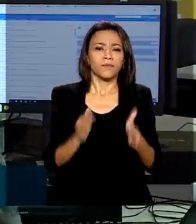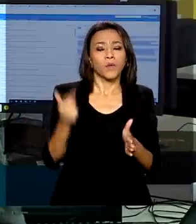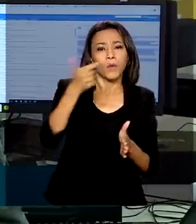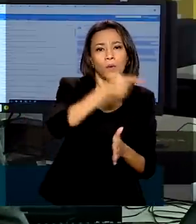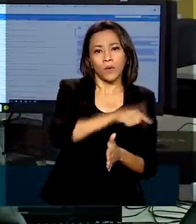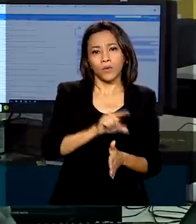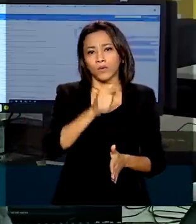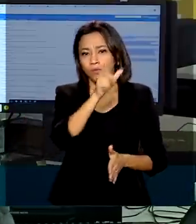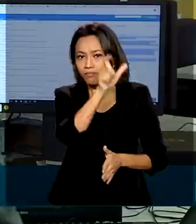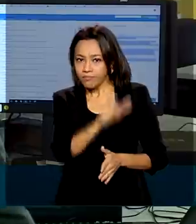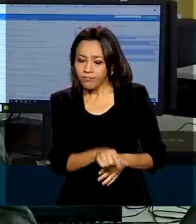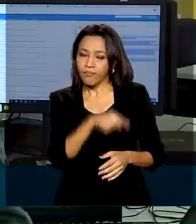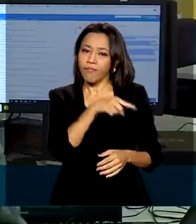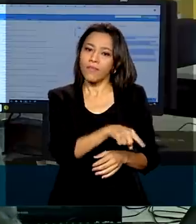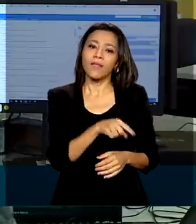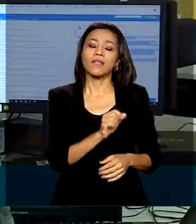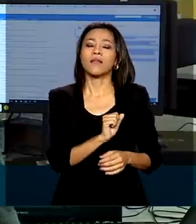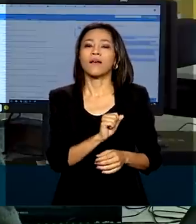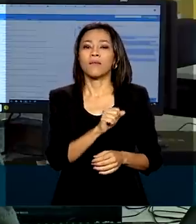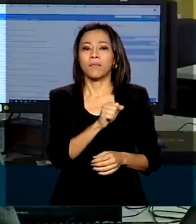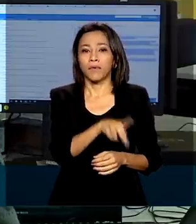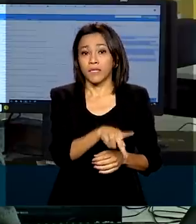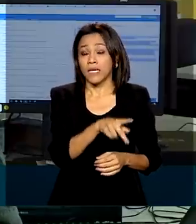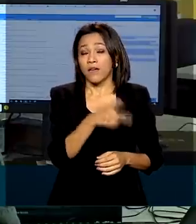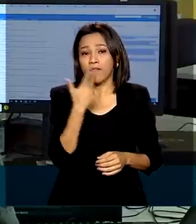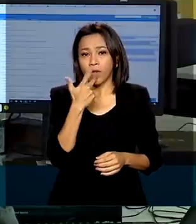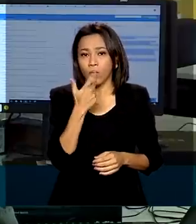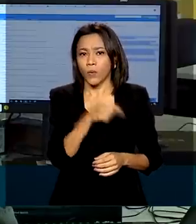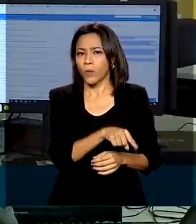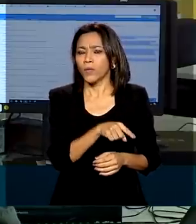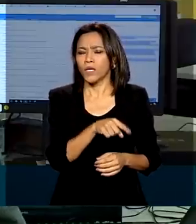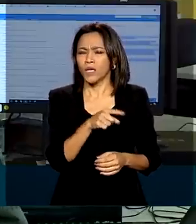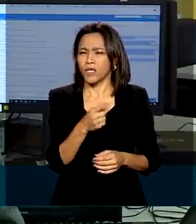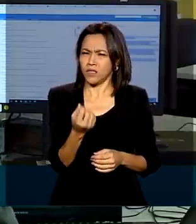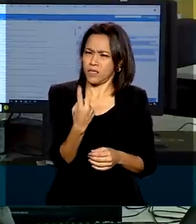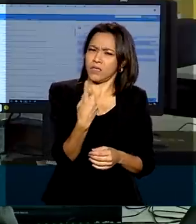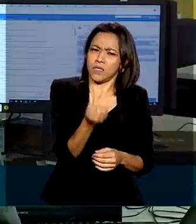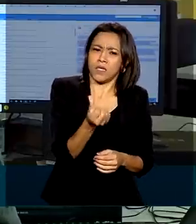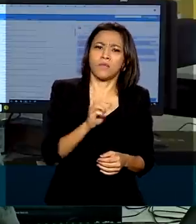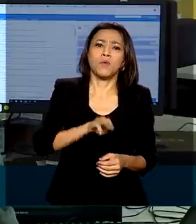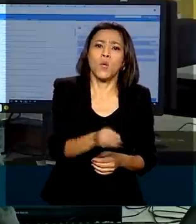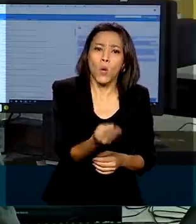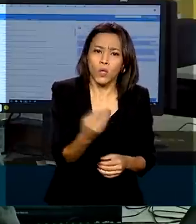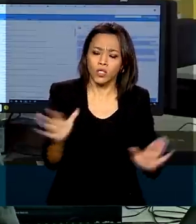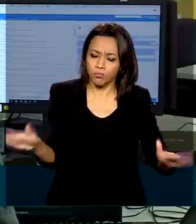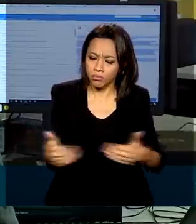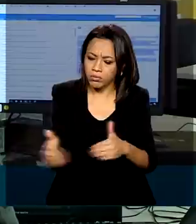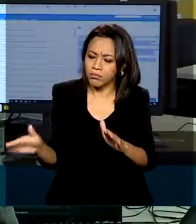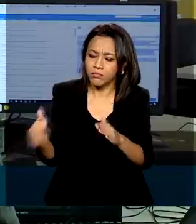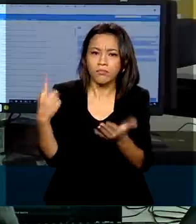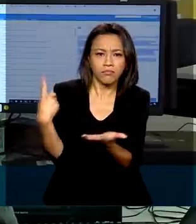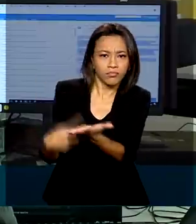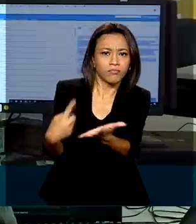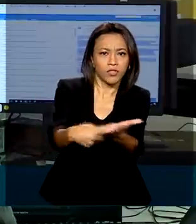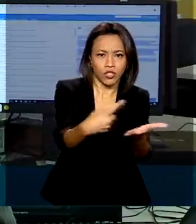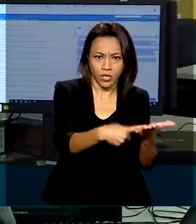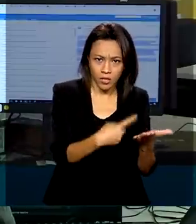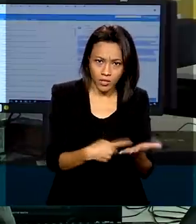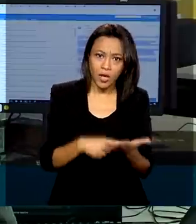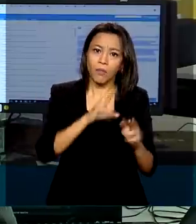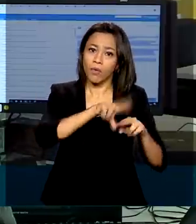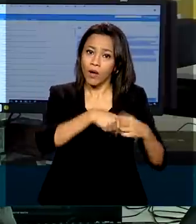e Trabalho, Bruno Bianco, afirmou que mais de 16 milhões de acordos desse tipo já foram firmados através do